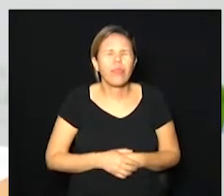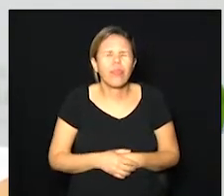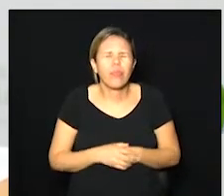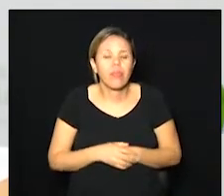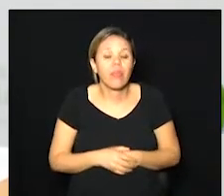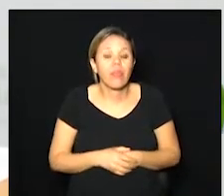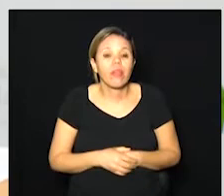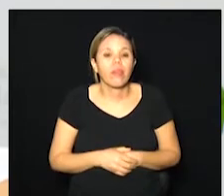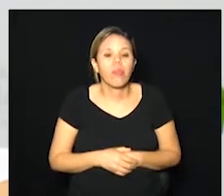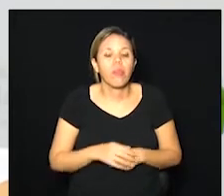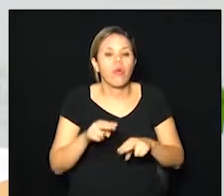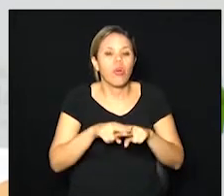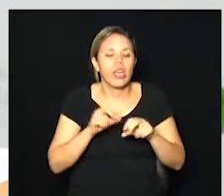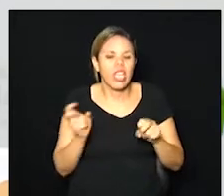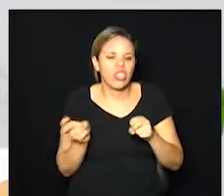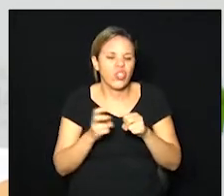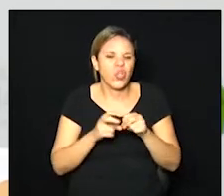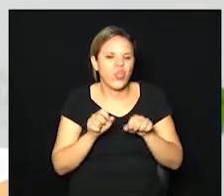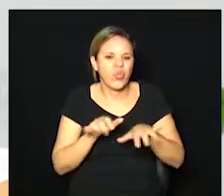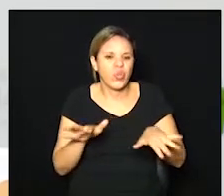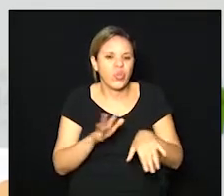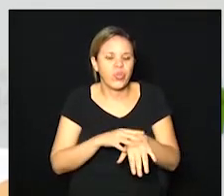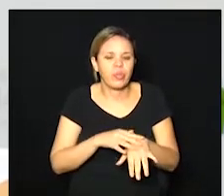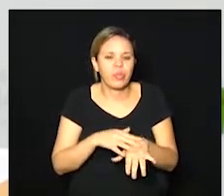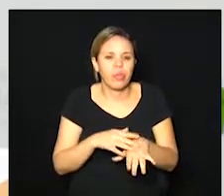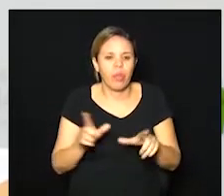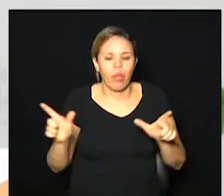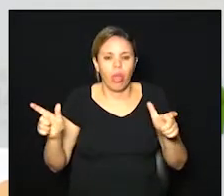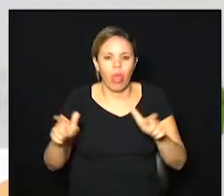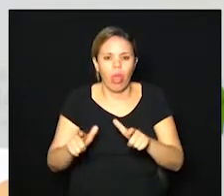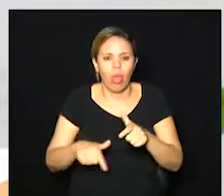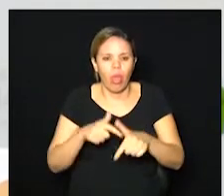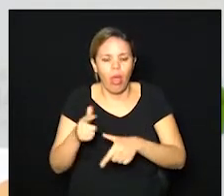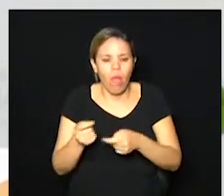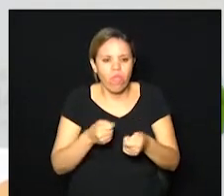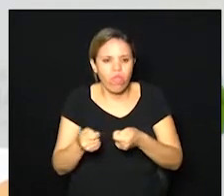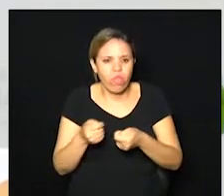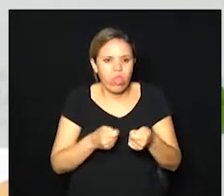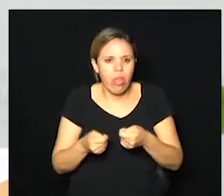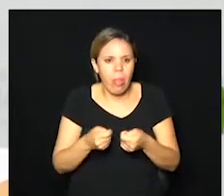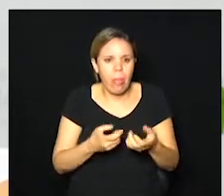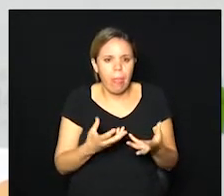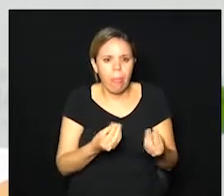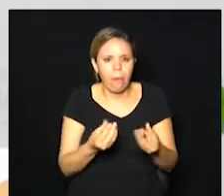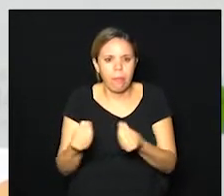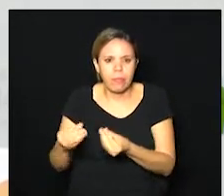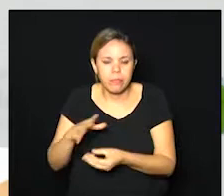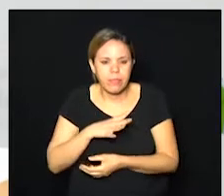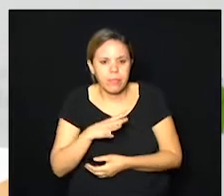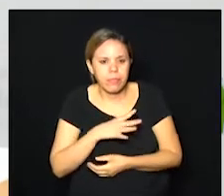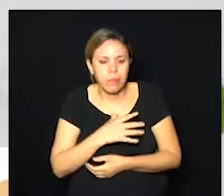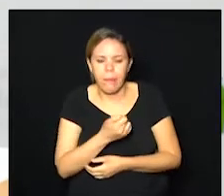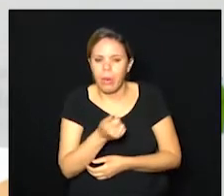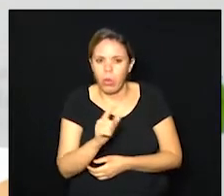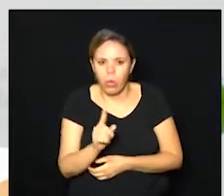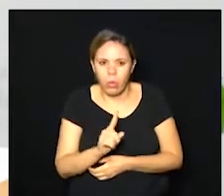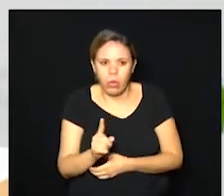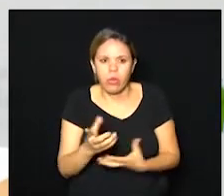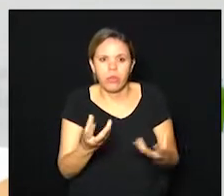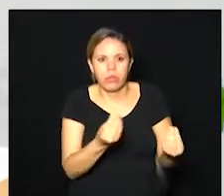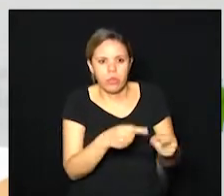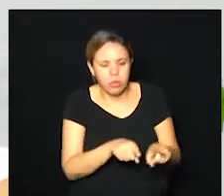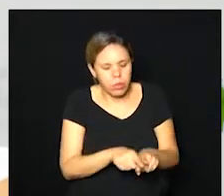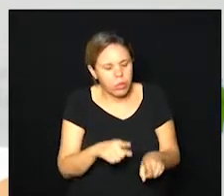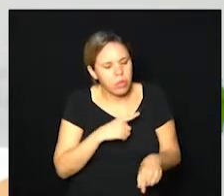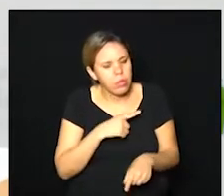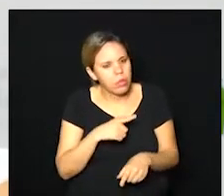do vírus, da pandemia, a queda da atividade econômica, e muitas cidades, não são poucas, estão